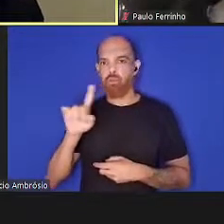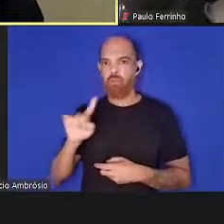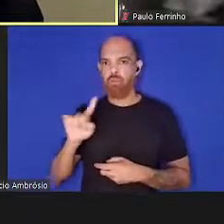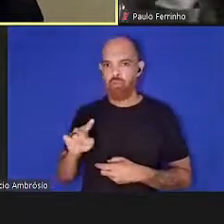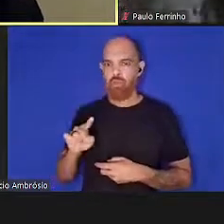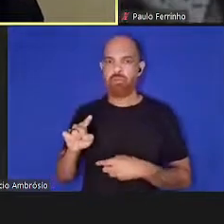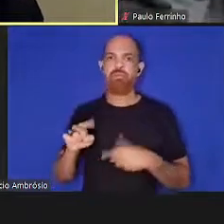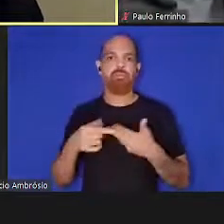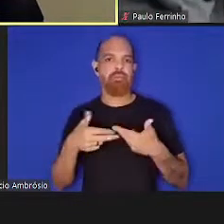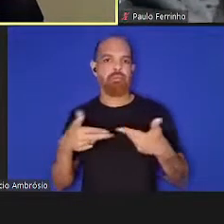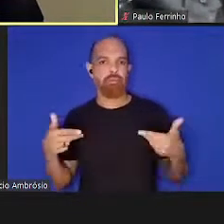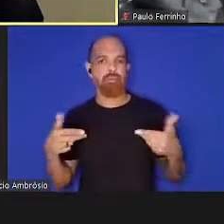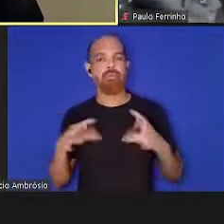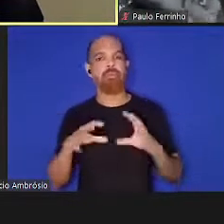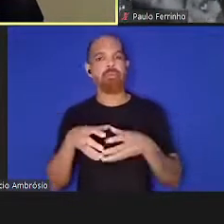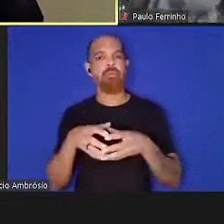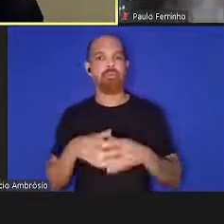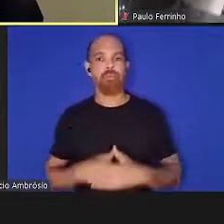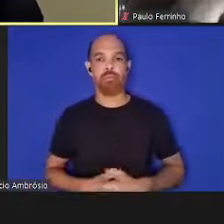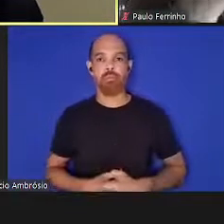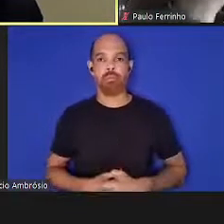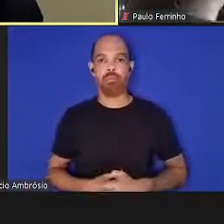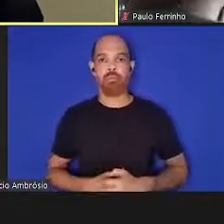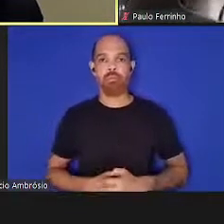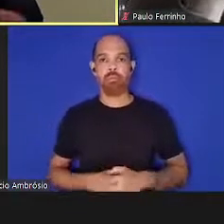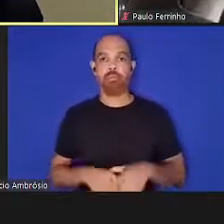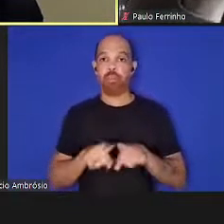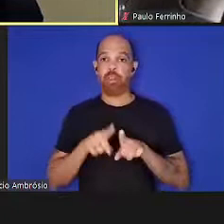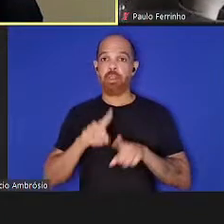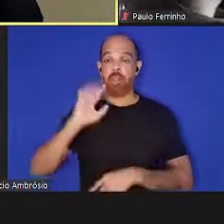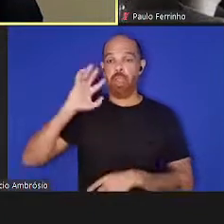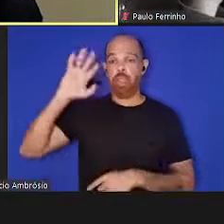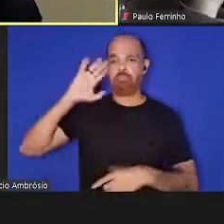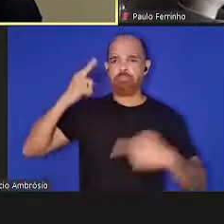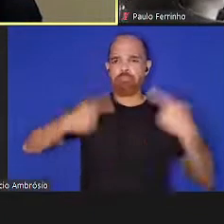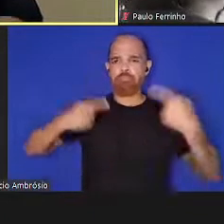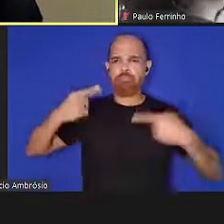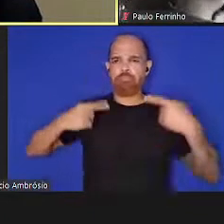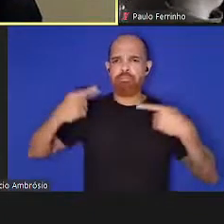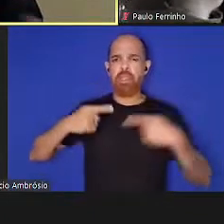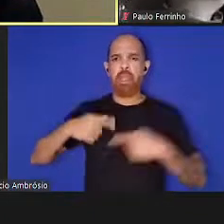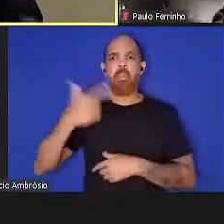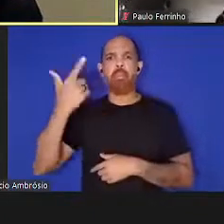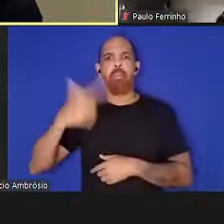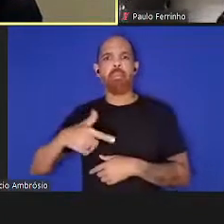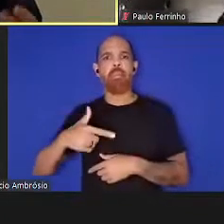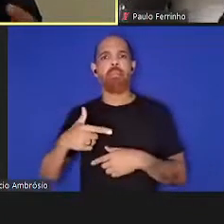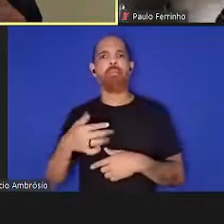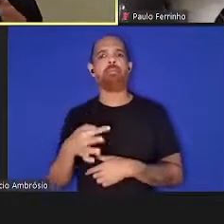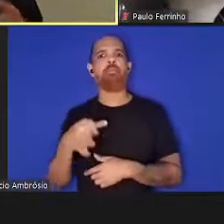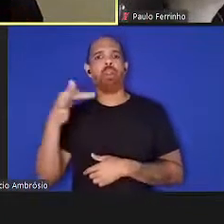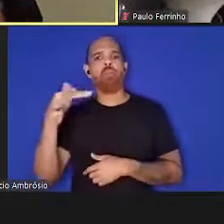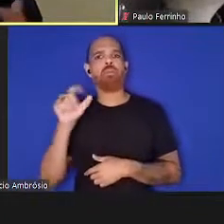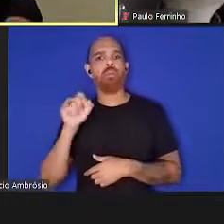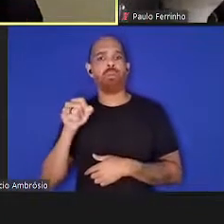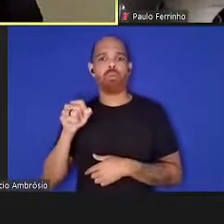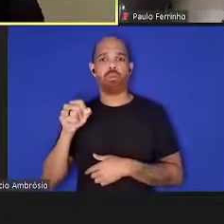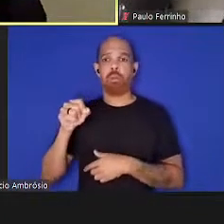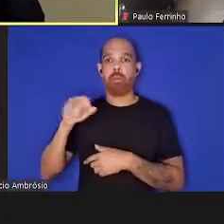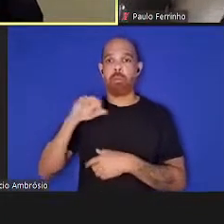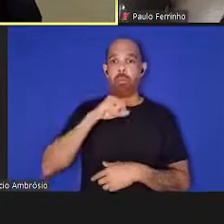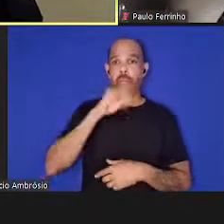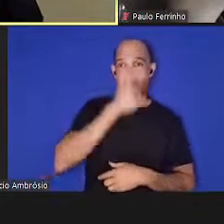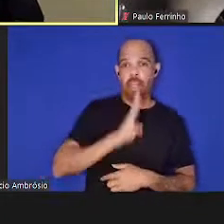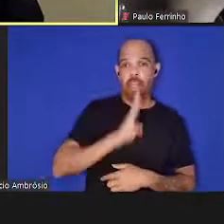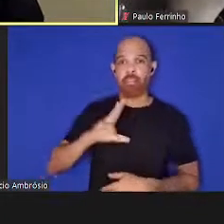Também gostaria de referir a aproximação Brasil-Portugal, no caso Universidade de Aveiro e Fio Cruz, e claro,